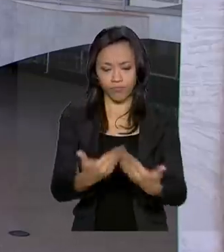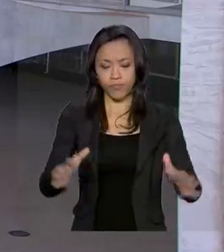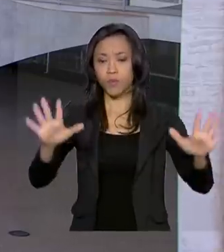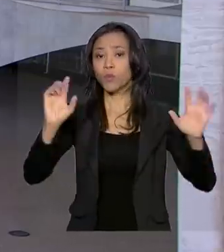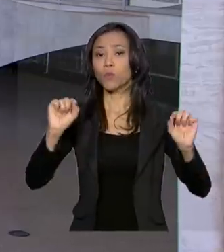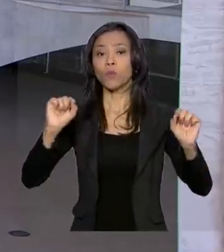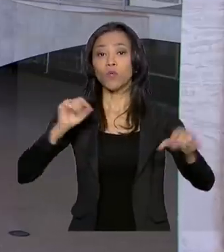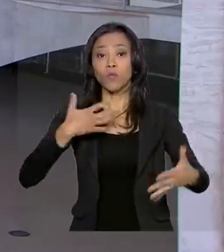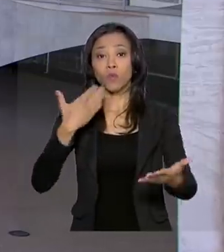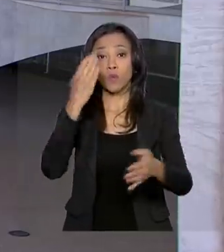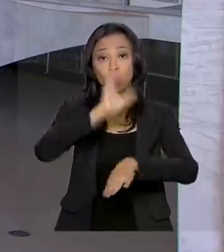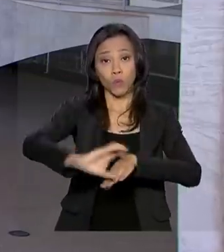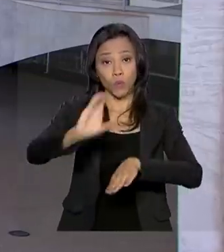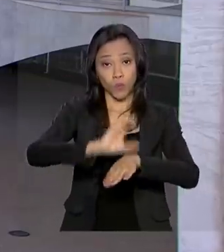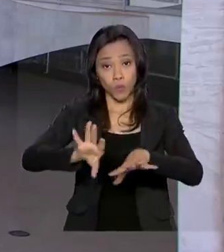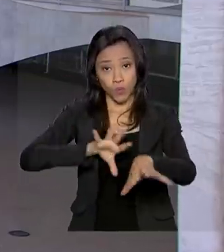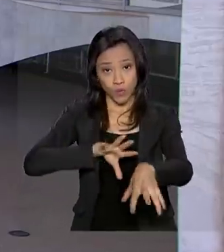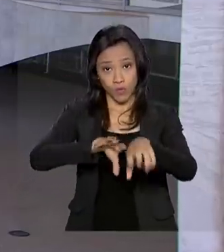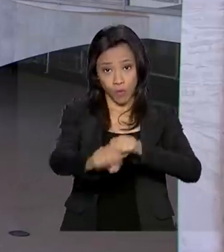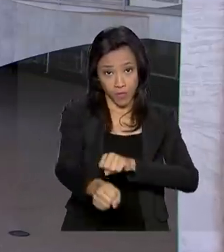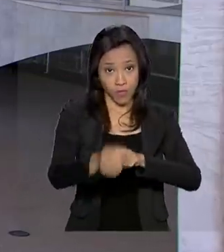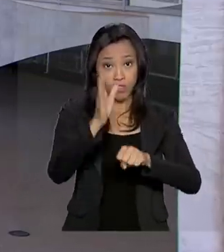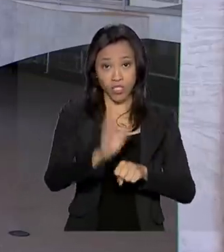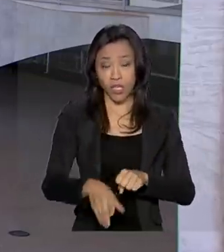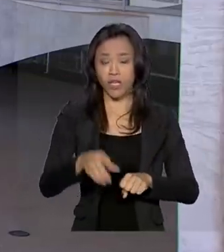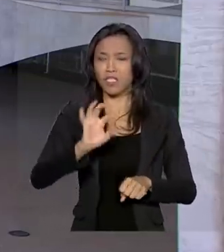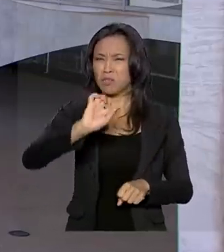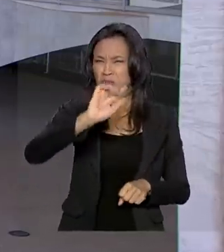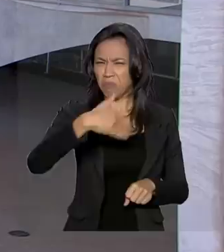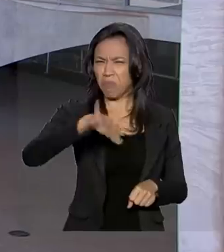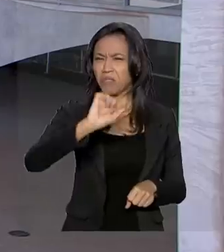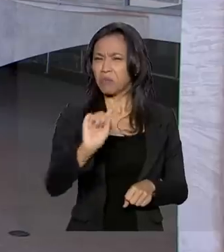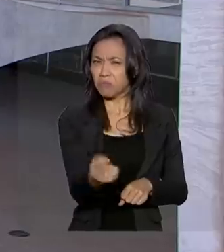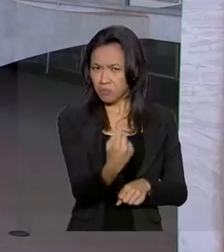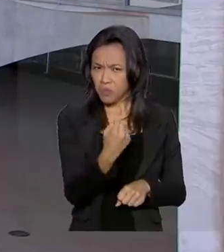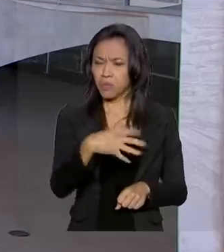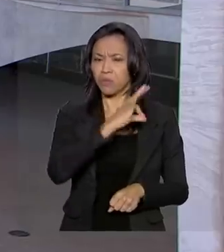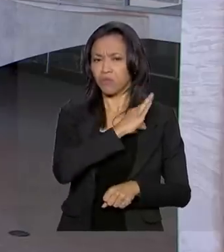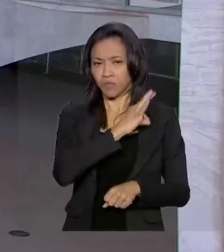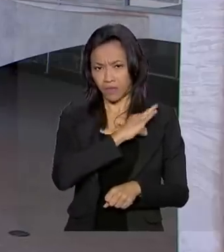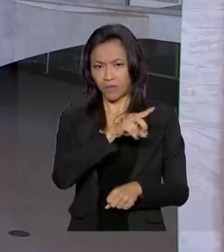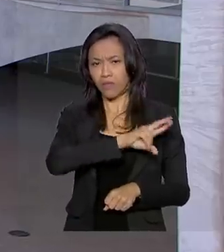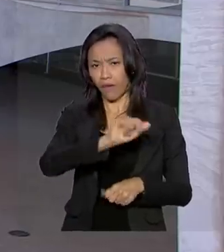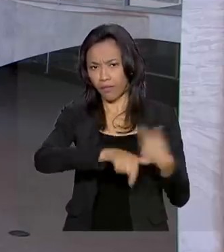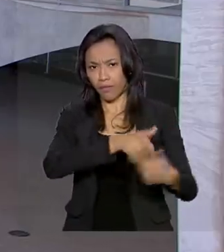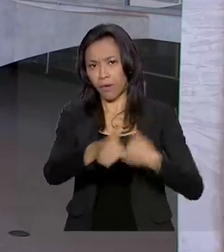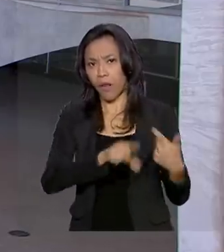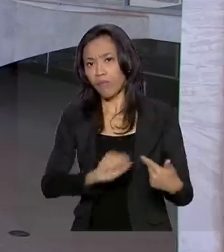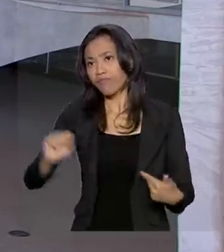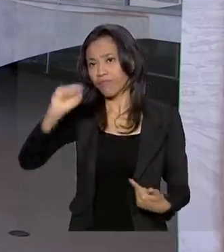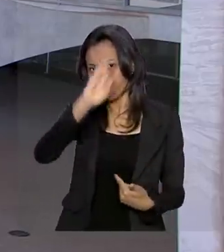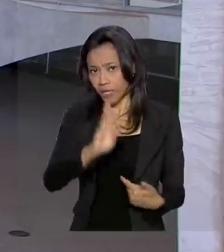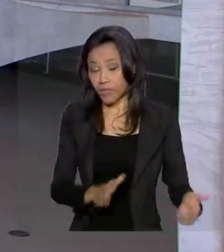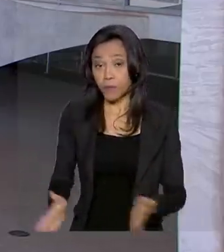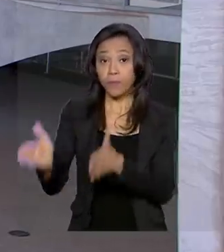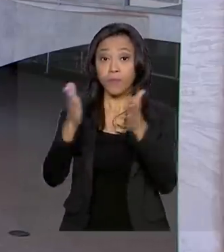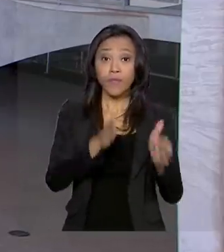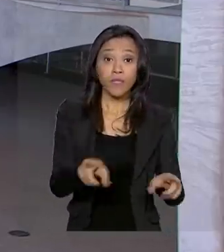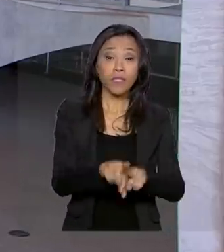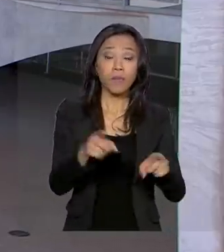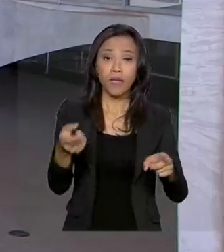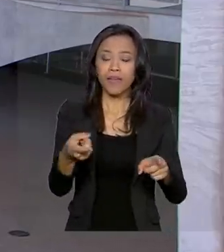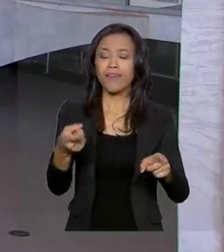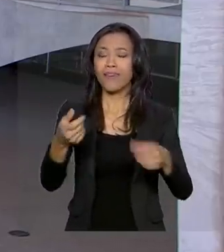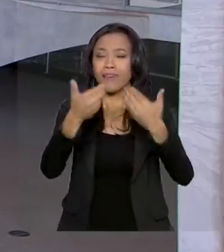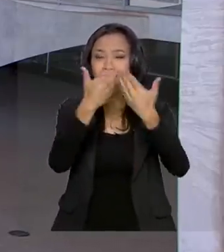dos 1.160 novos policiais rodoviários federais, que vão atuar em todo o país. E ele também inaugura um novo estande de